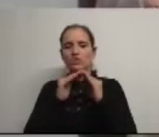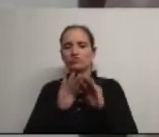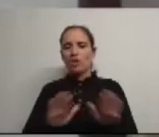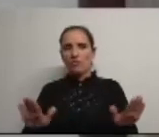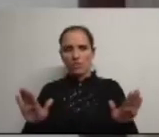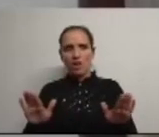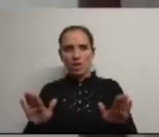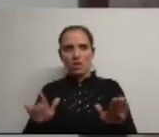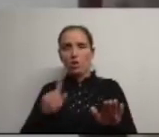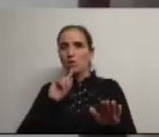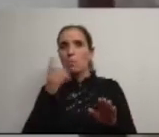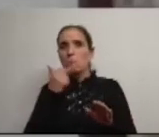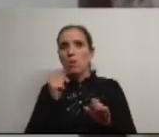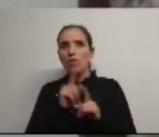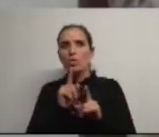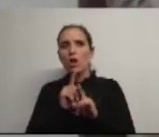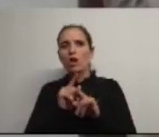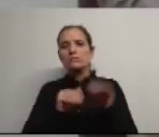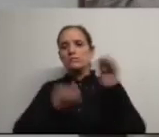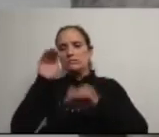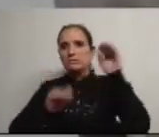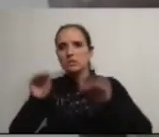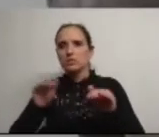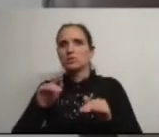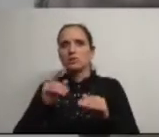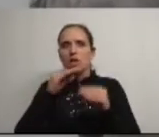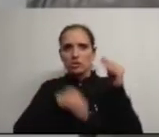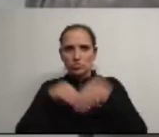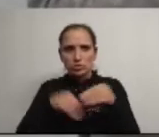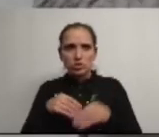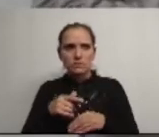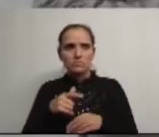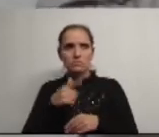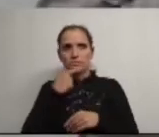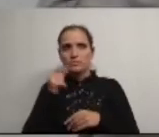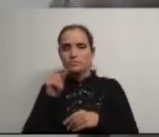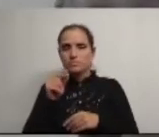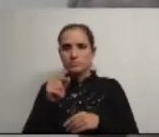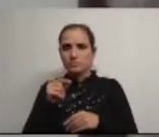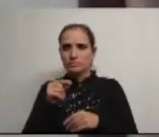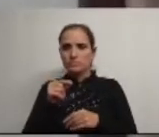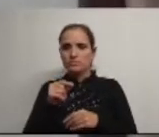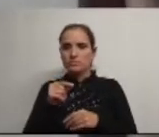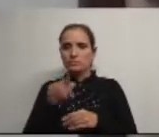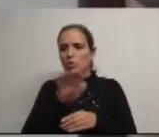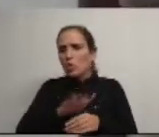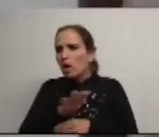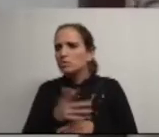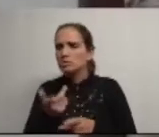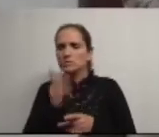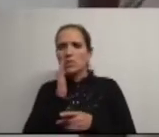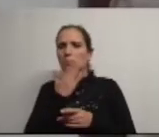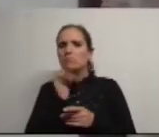não deve depender de ciclos eleitorais não deve depender de caciques locais até rima não deve